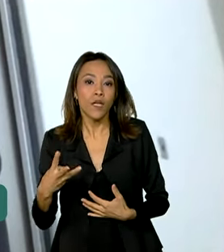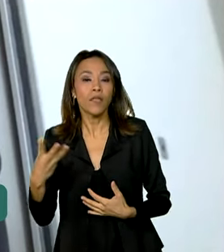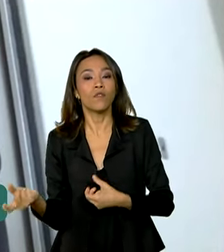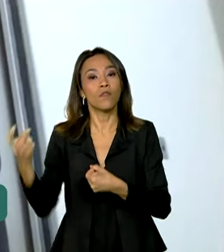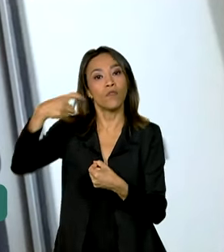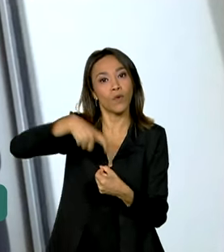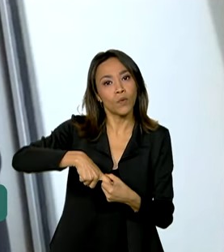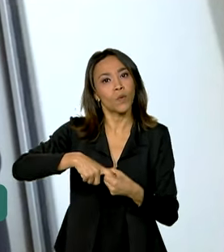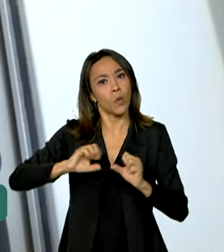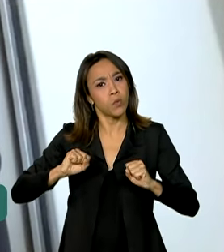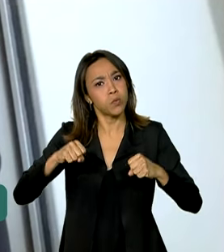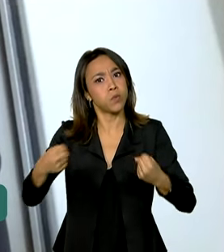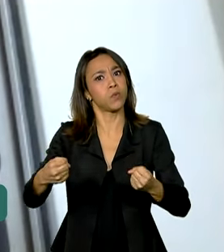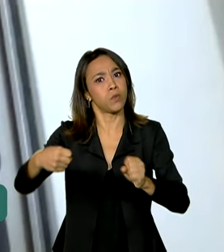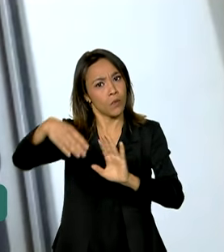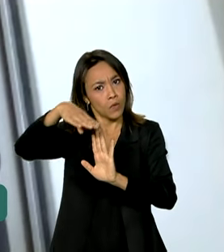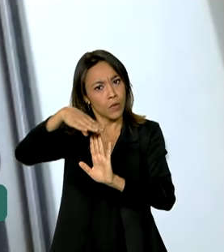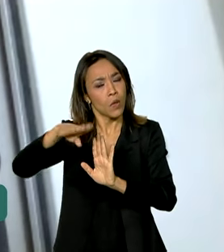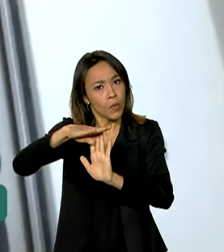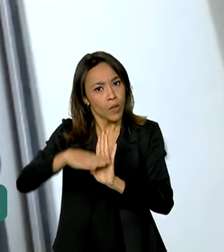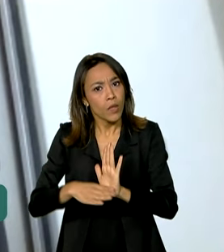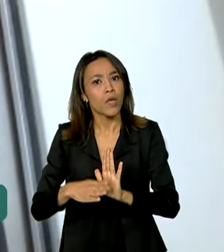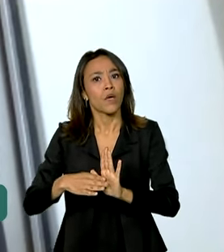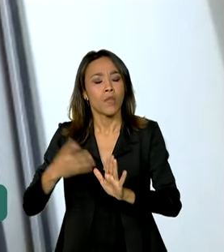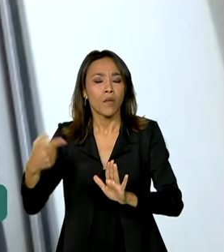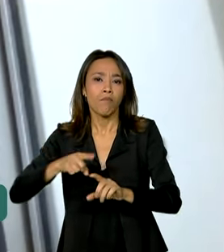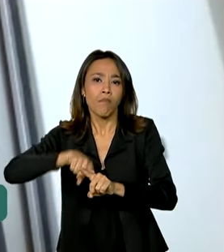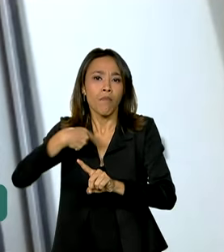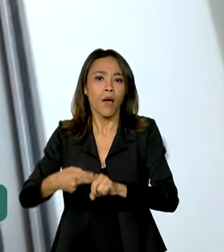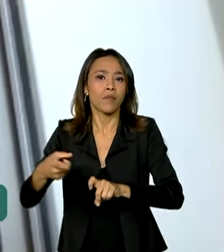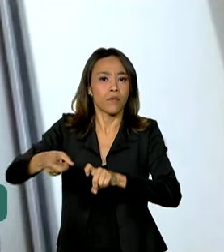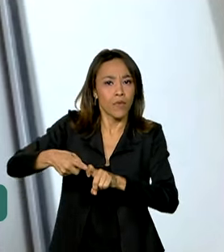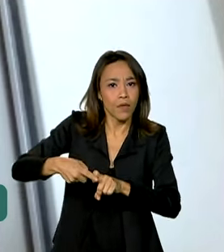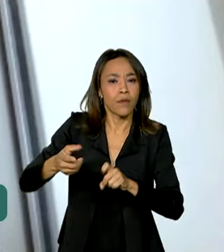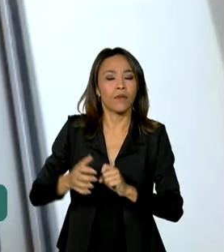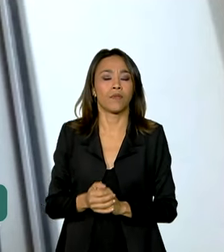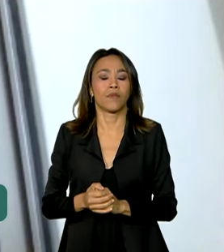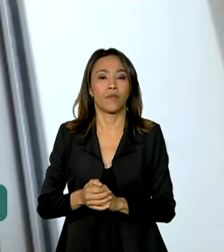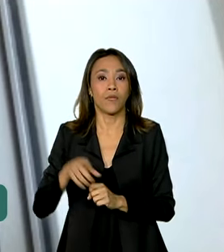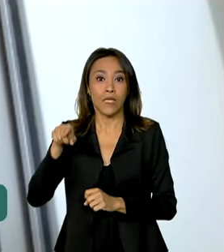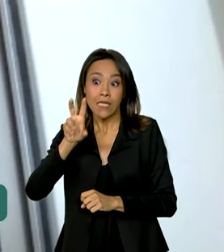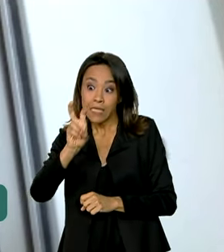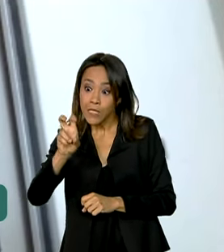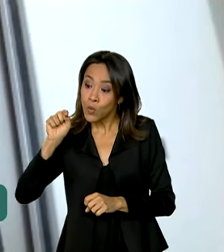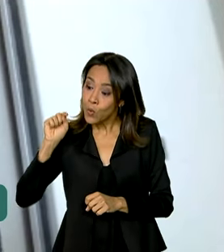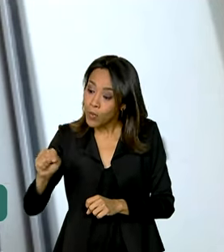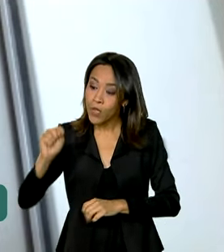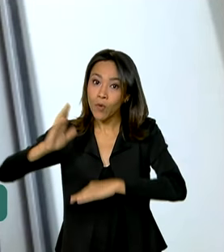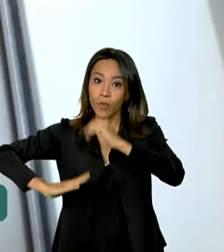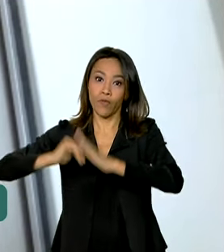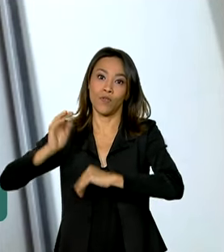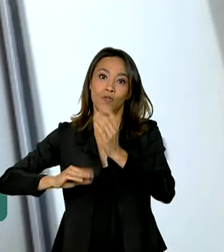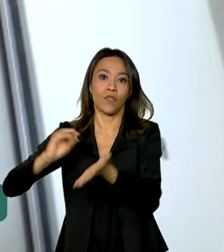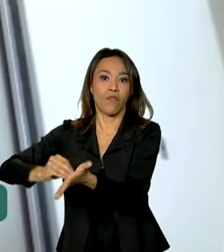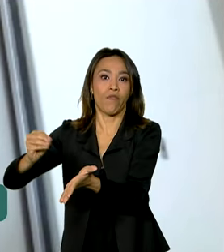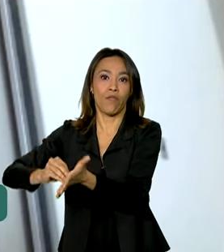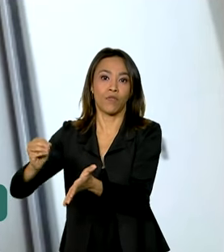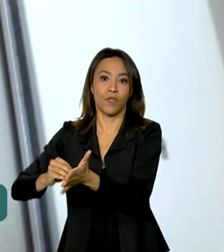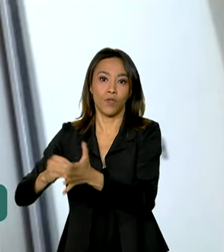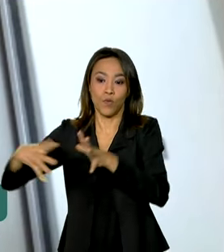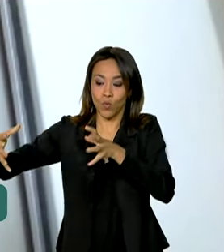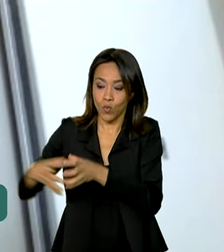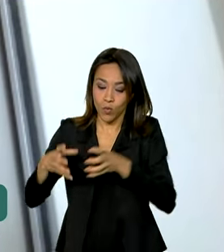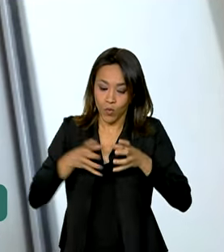foi um ano de revigorar o Programa Mais Médicos com a chegada inicialmente desses 5 mil profissionais que estavam faltando nas equipes,